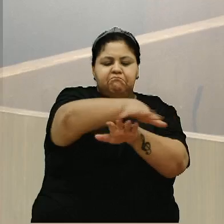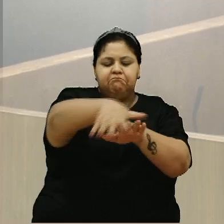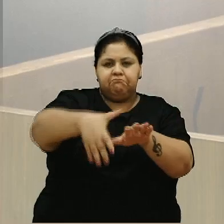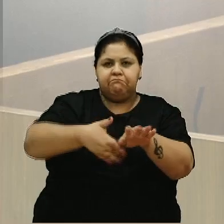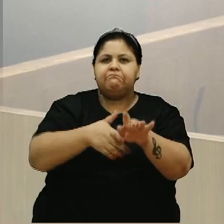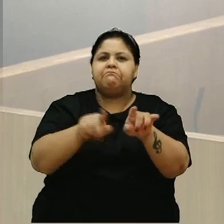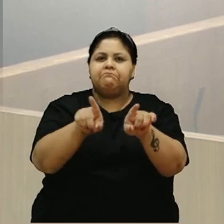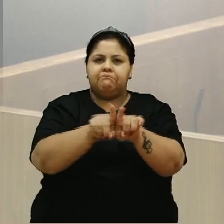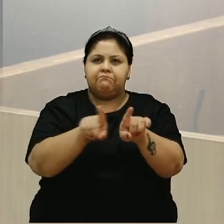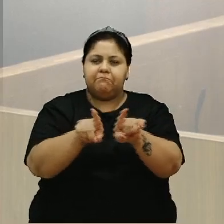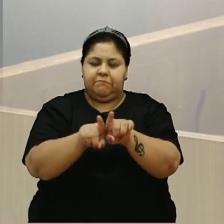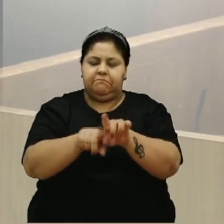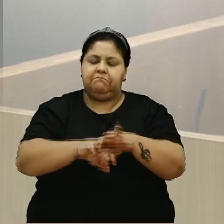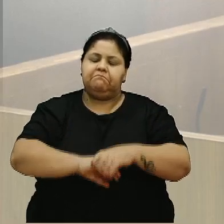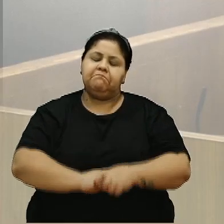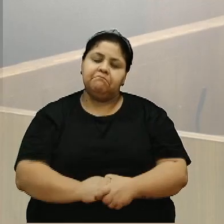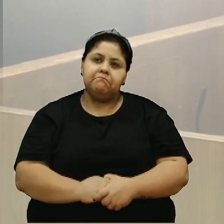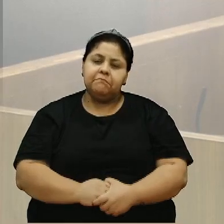o São Luís.